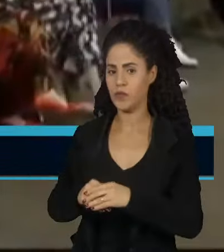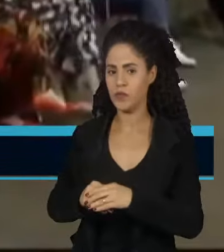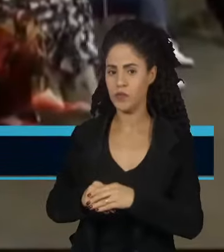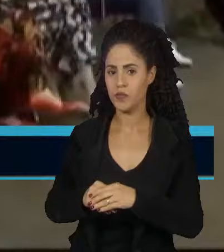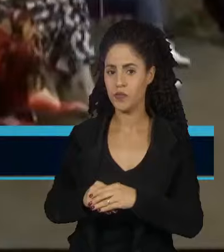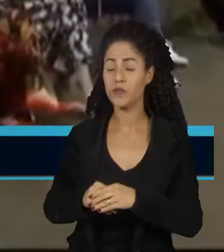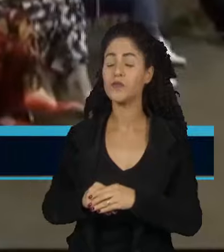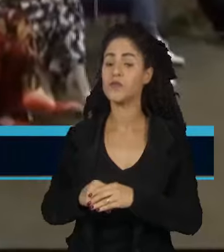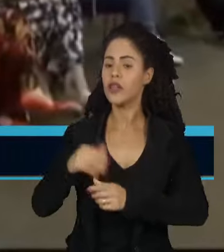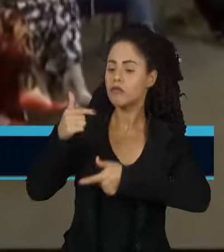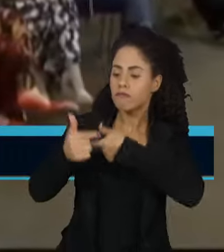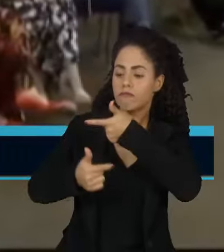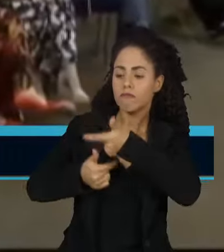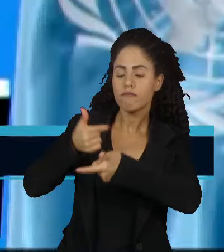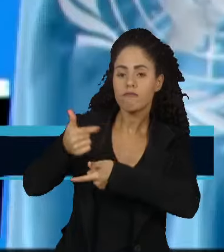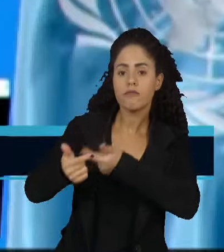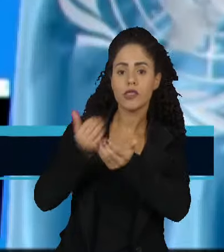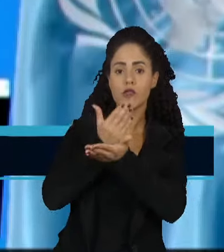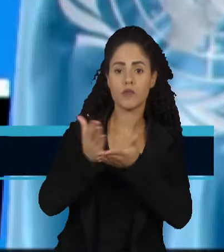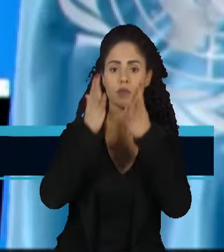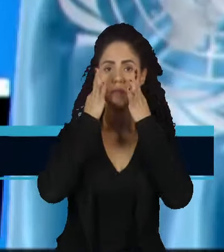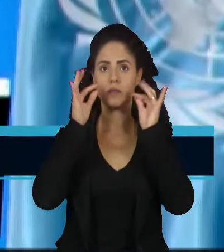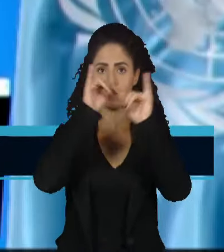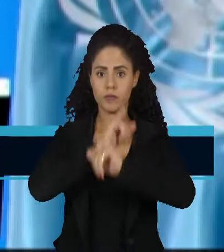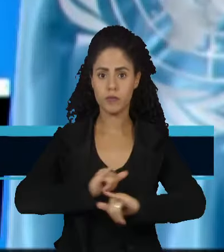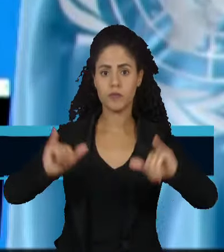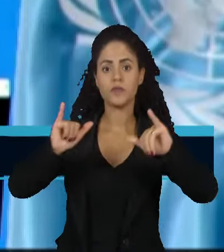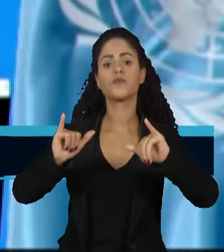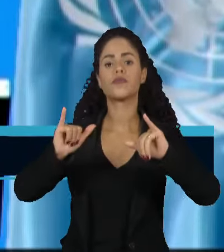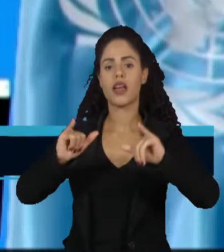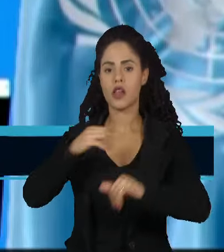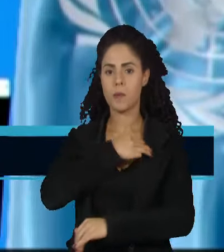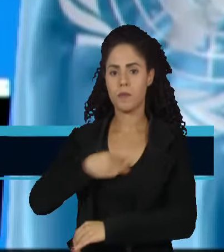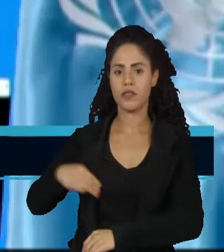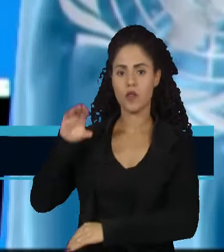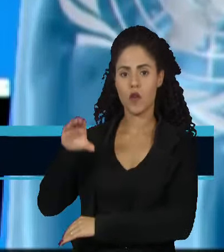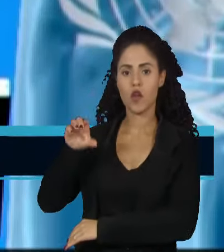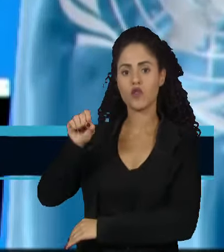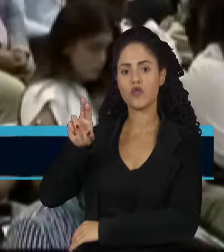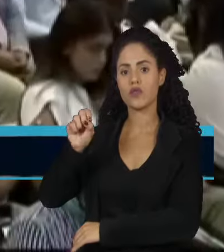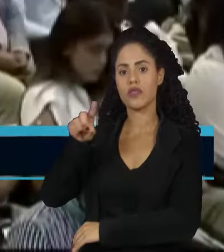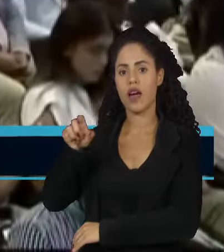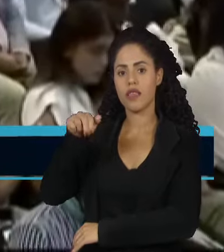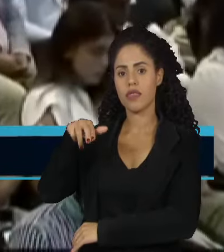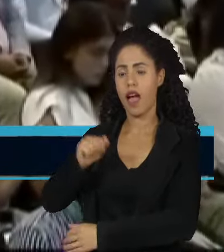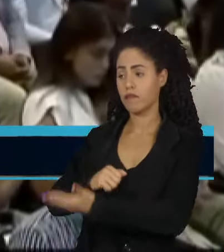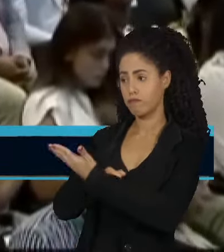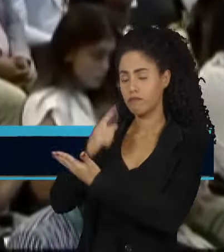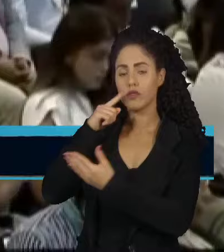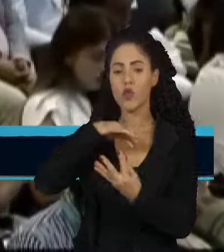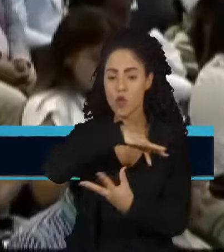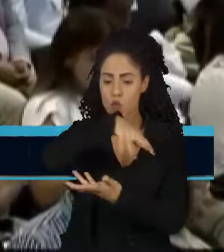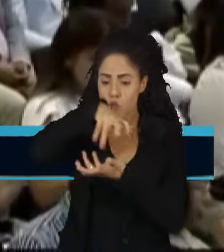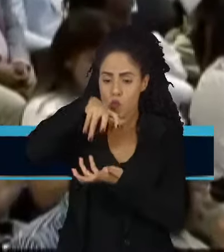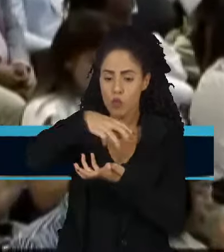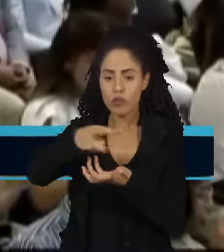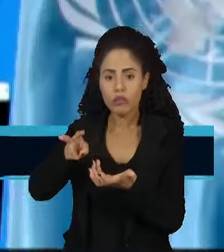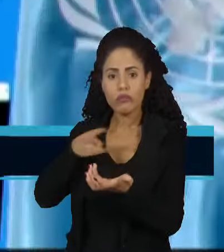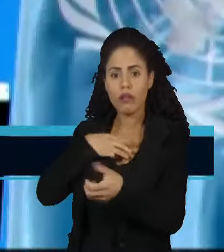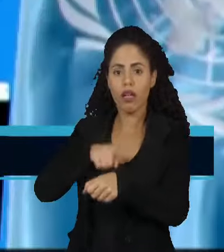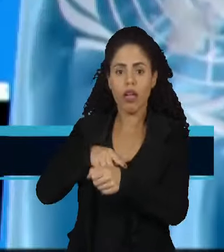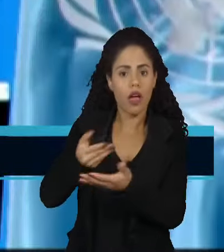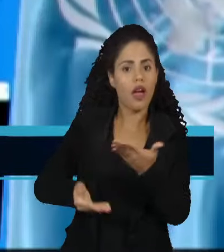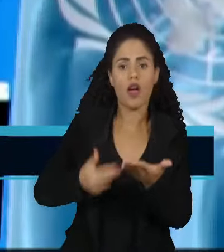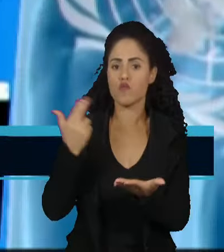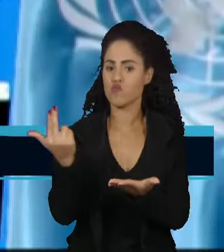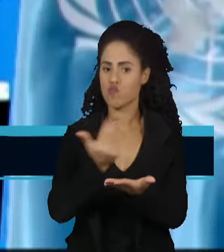Os trabalhos começaram com o alerta da ministra do Meio Ambiente da Colômbia, Susana Muhammad. O planeta não pode perder tempo.